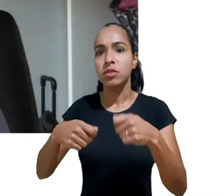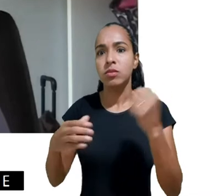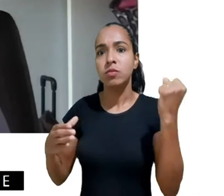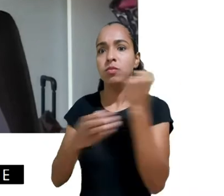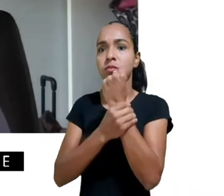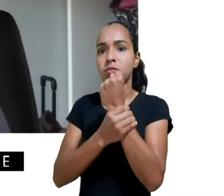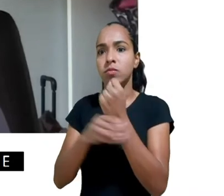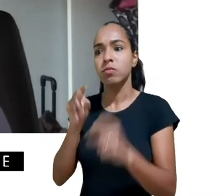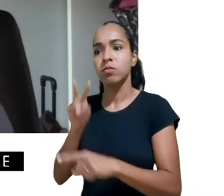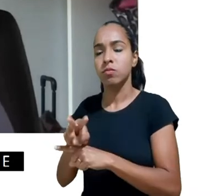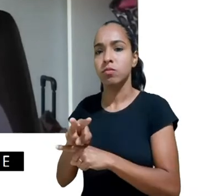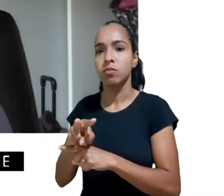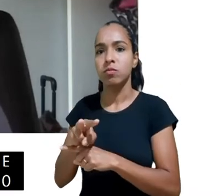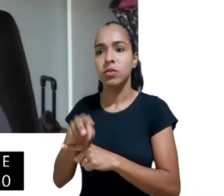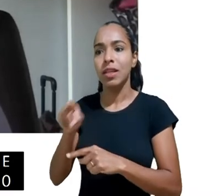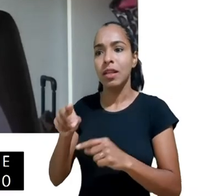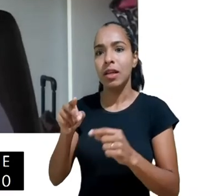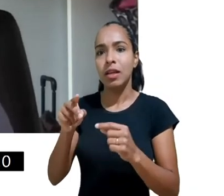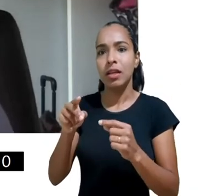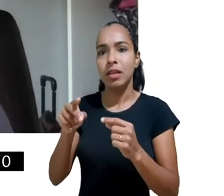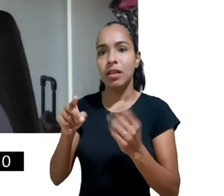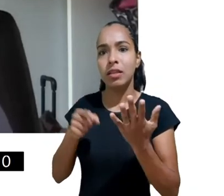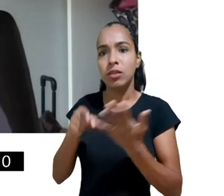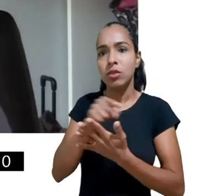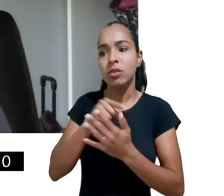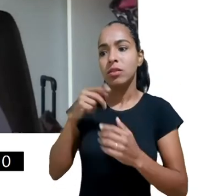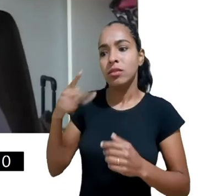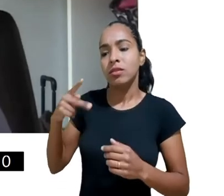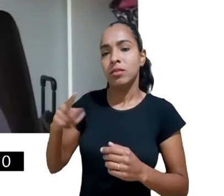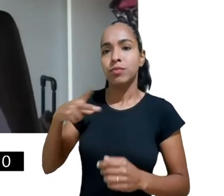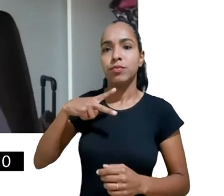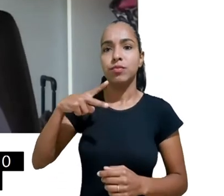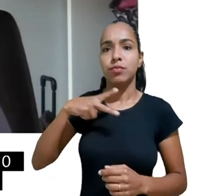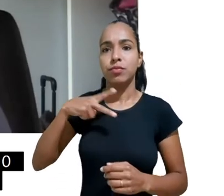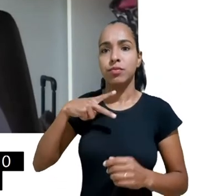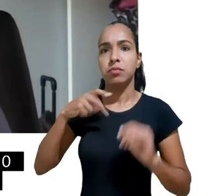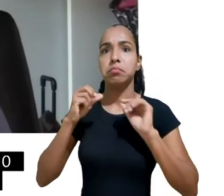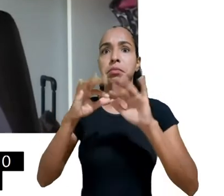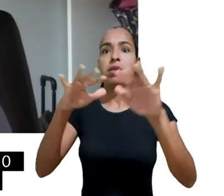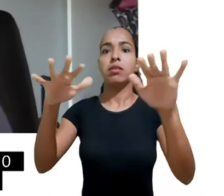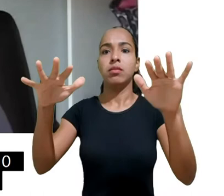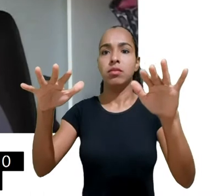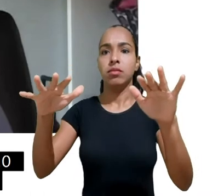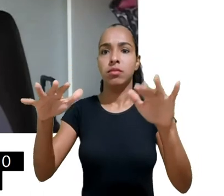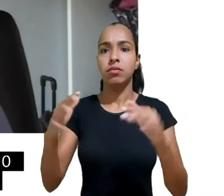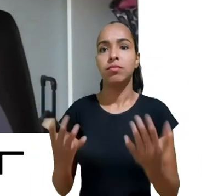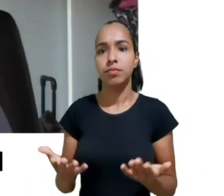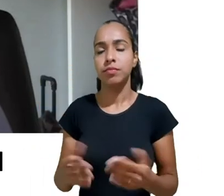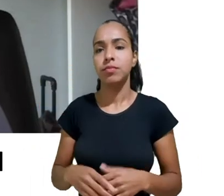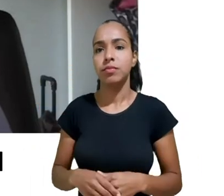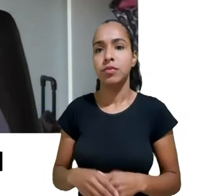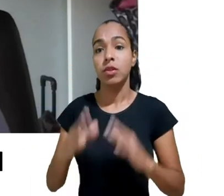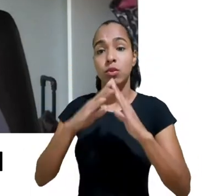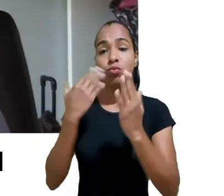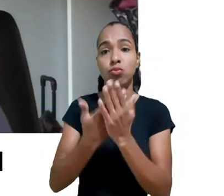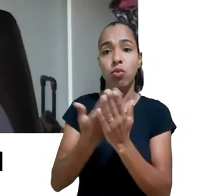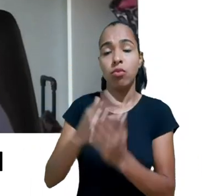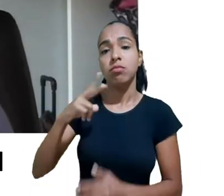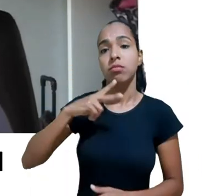especialmente os sistemas educacionais de escolas privadas e de escolas públicas